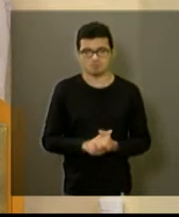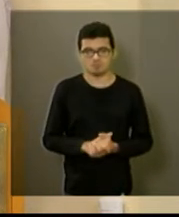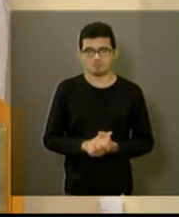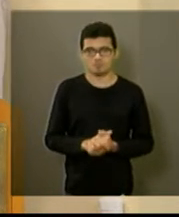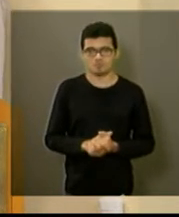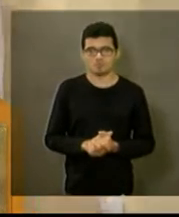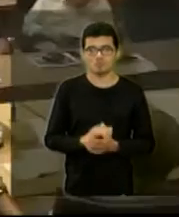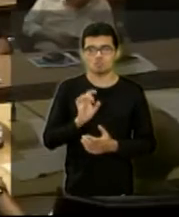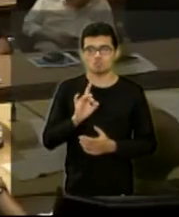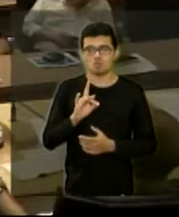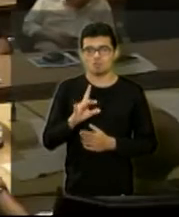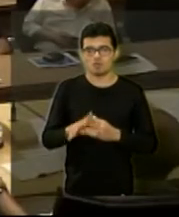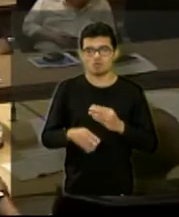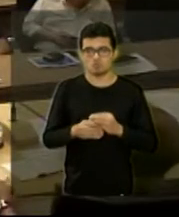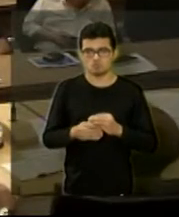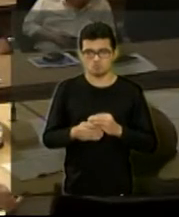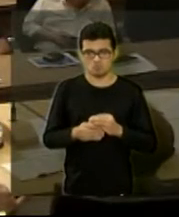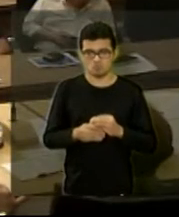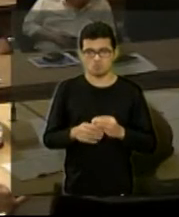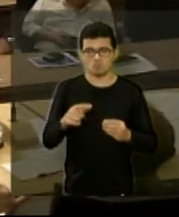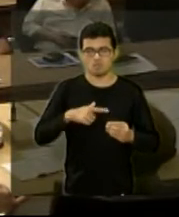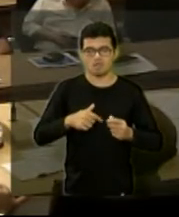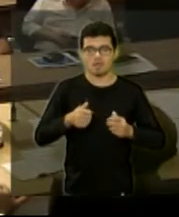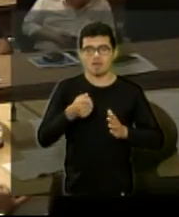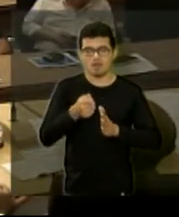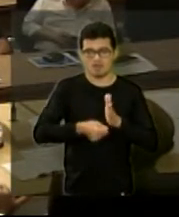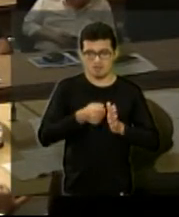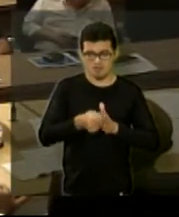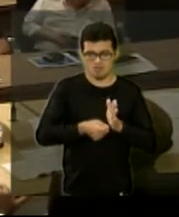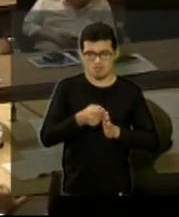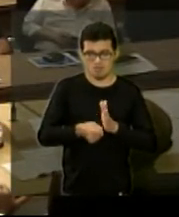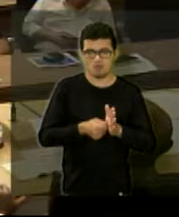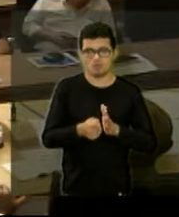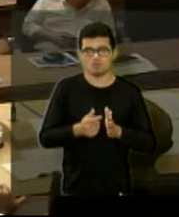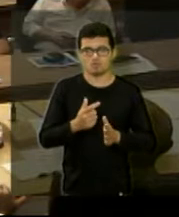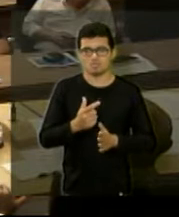Só para concluir, a Araquara sempre foi